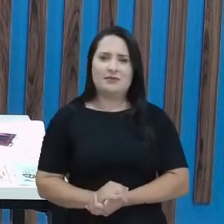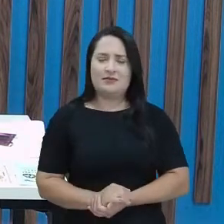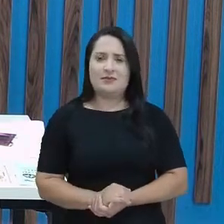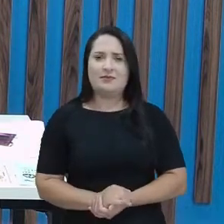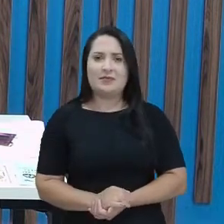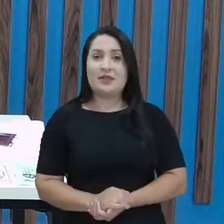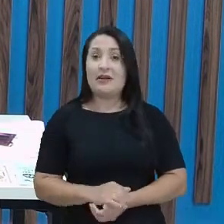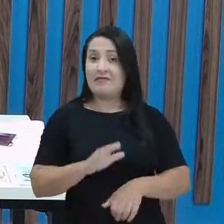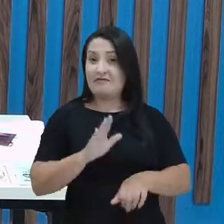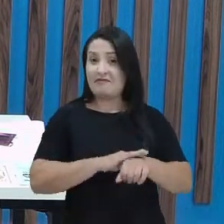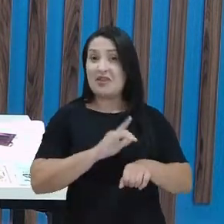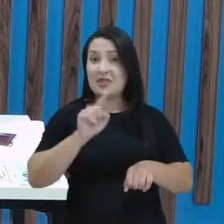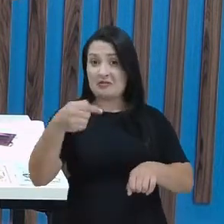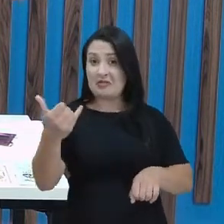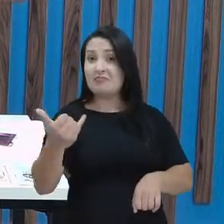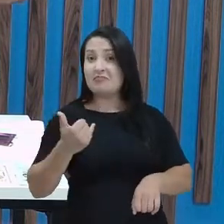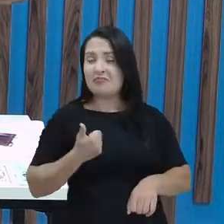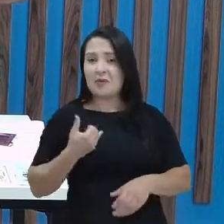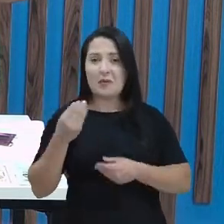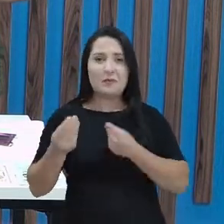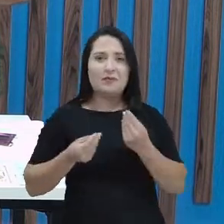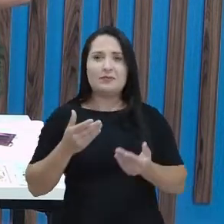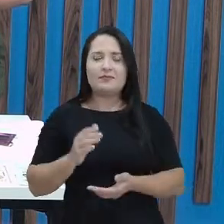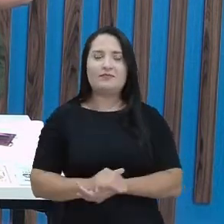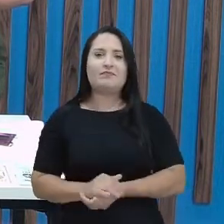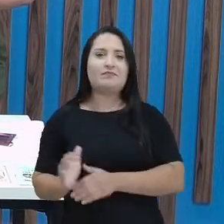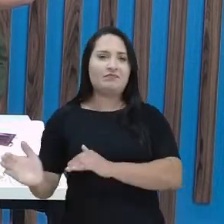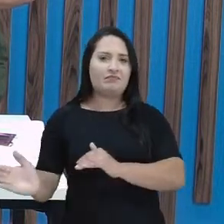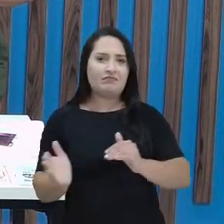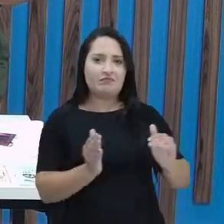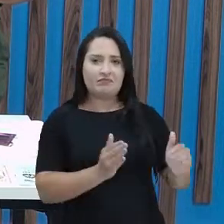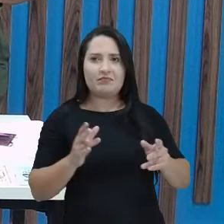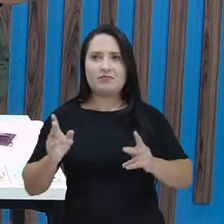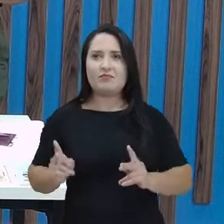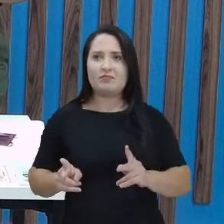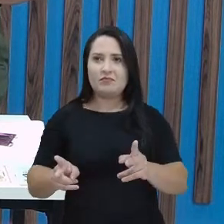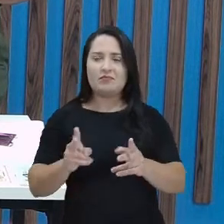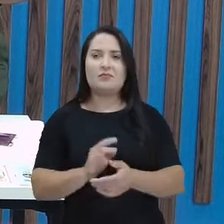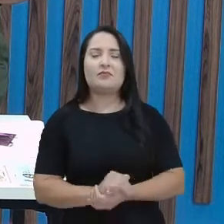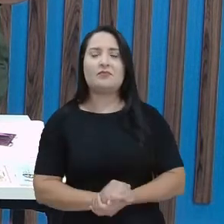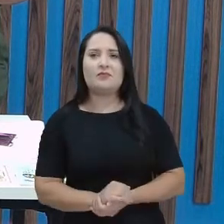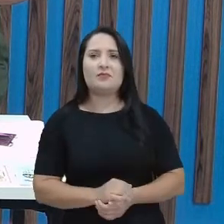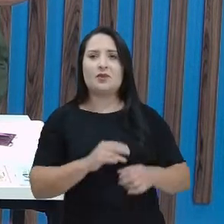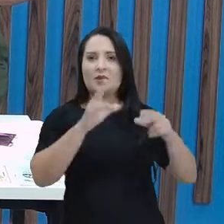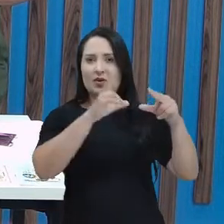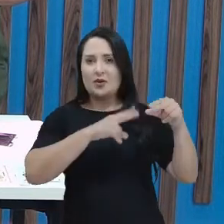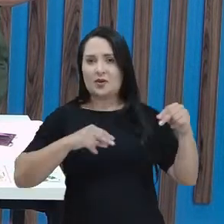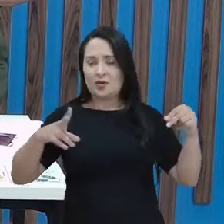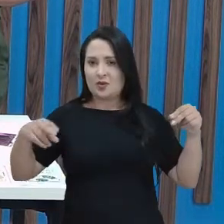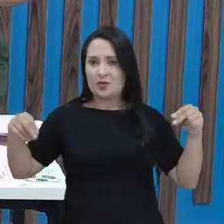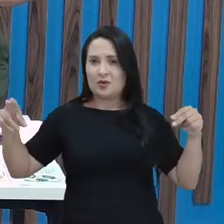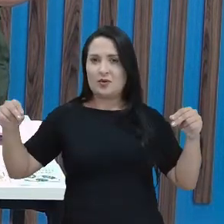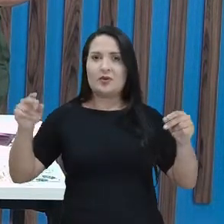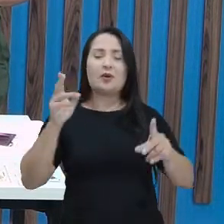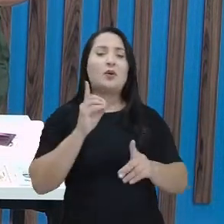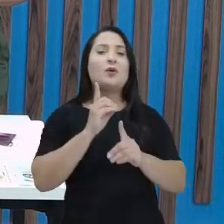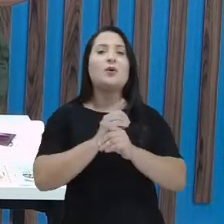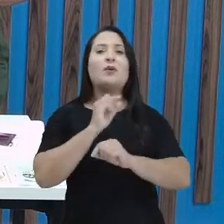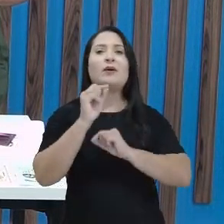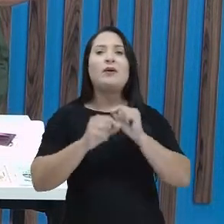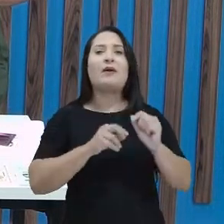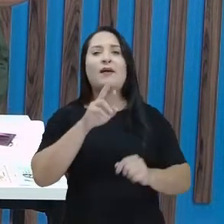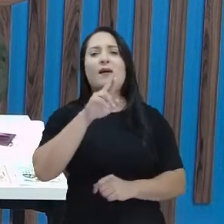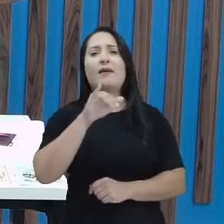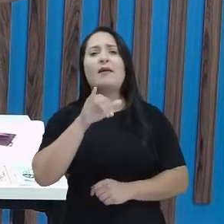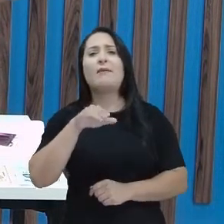me conta depois. Vamos lá. Continuando. Então, no cordel encontramos rimas. O que